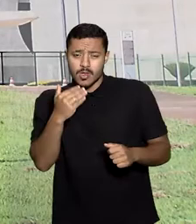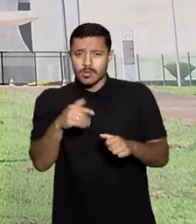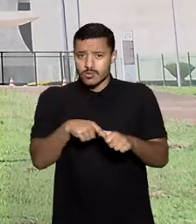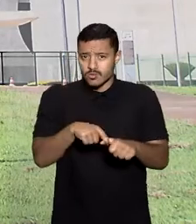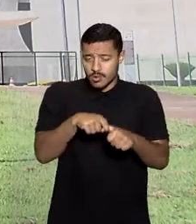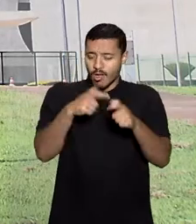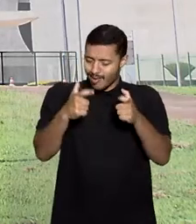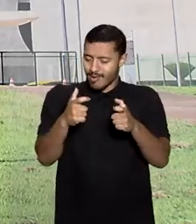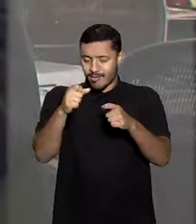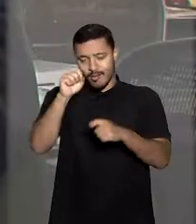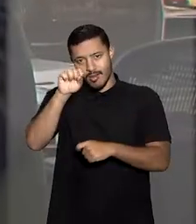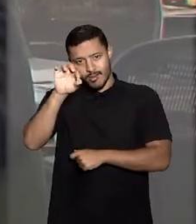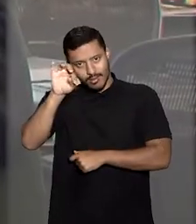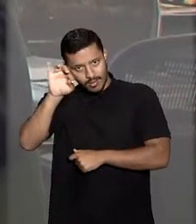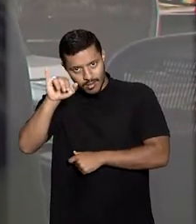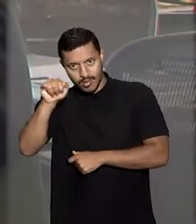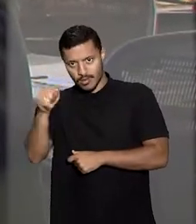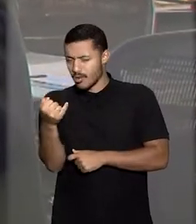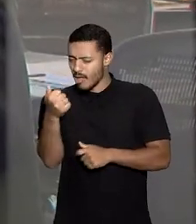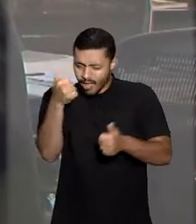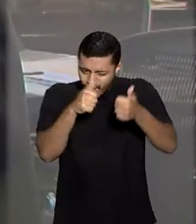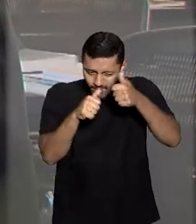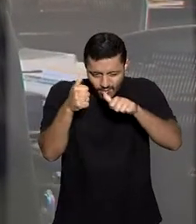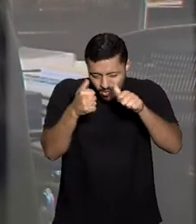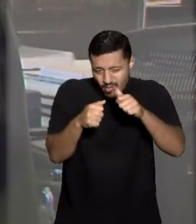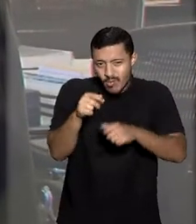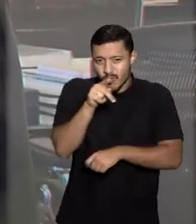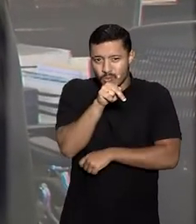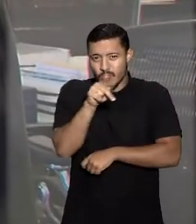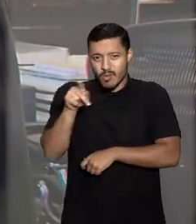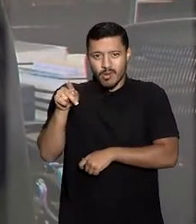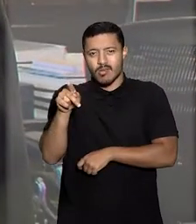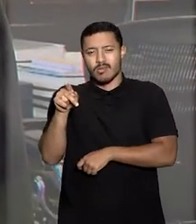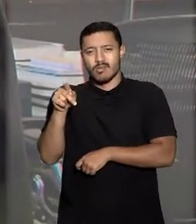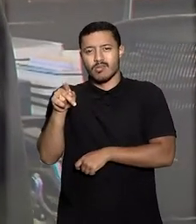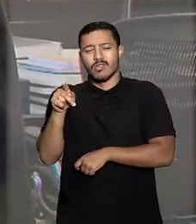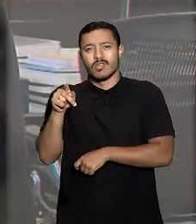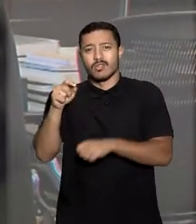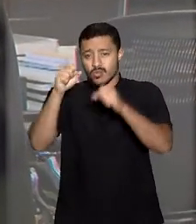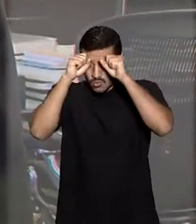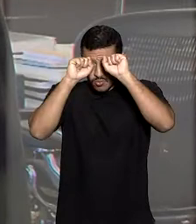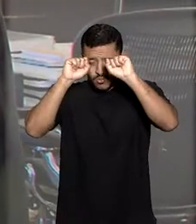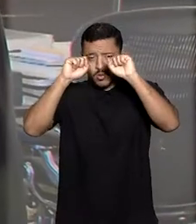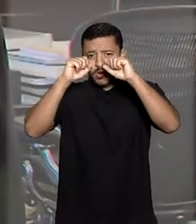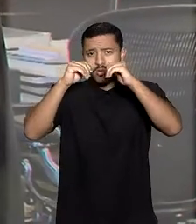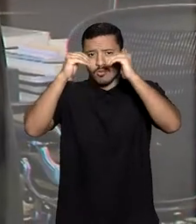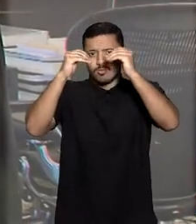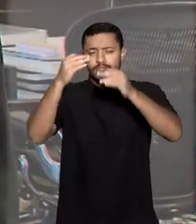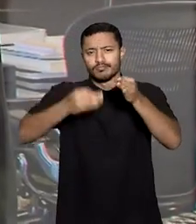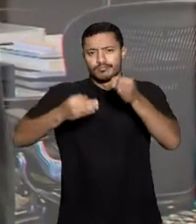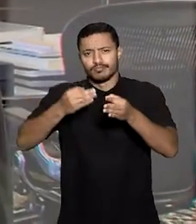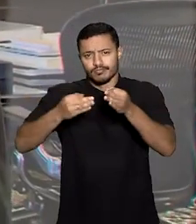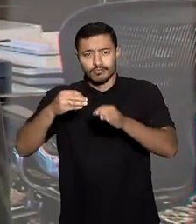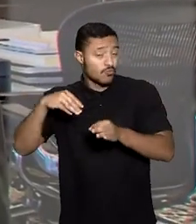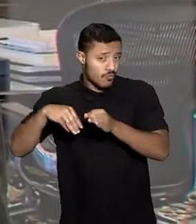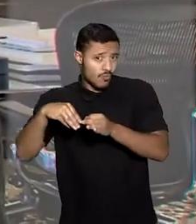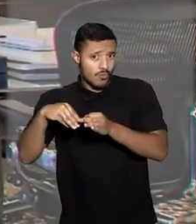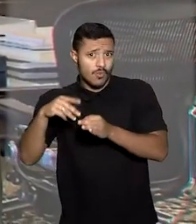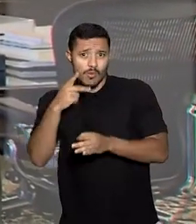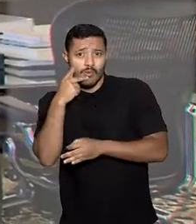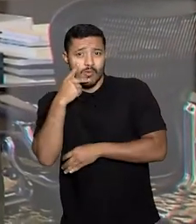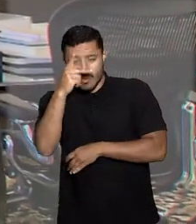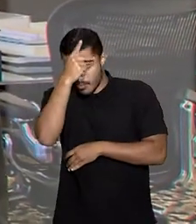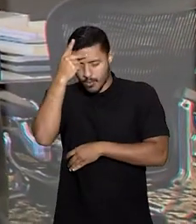aqui ao STJ. Ao analisar o caso, o presidente do Superior Tribunal de Justiça, ministro Humberto Martins, disse que a